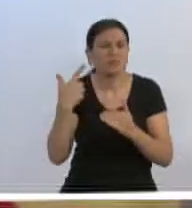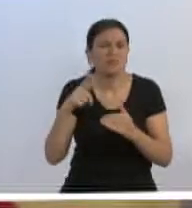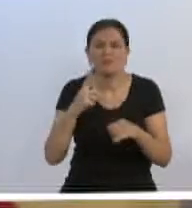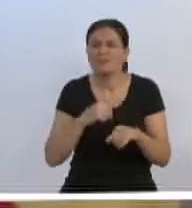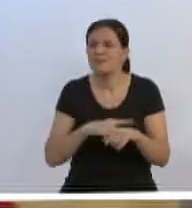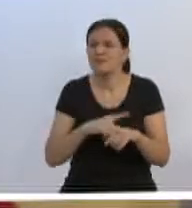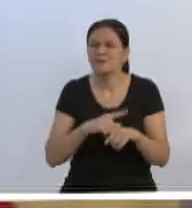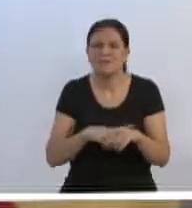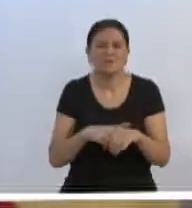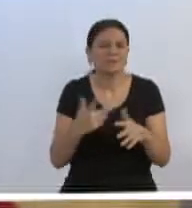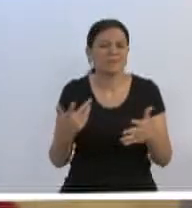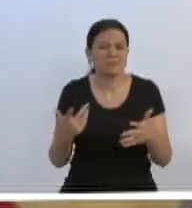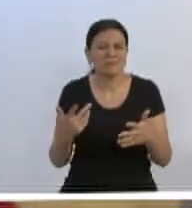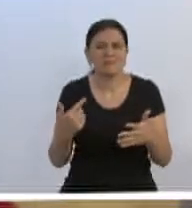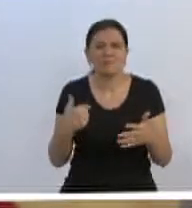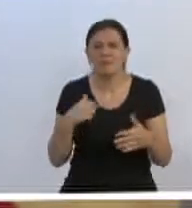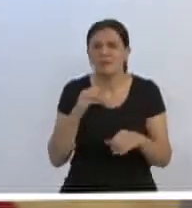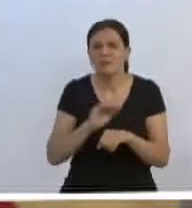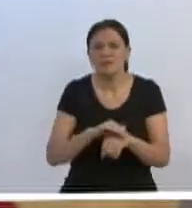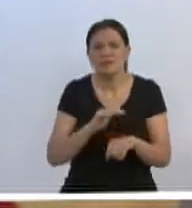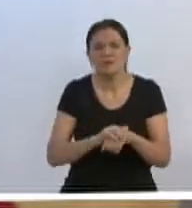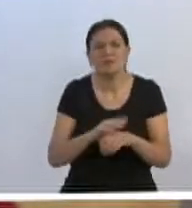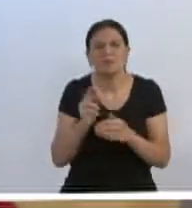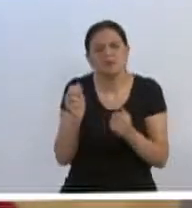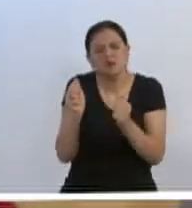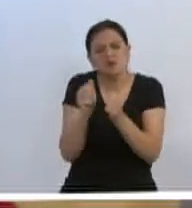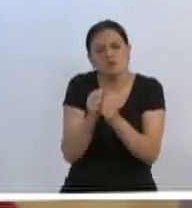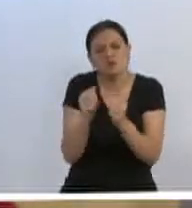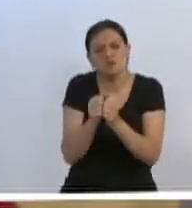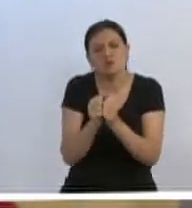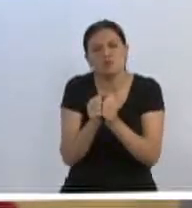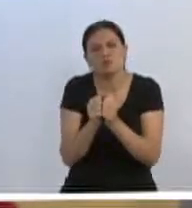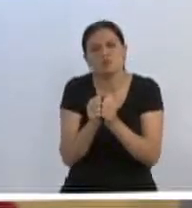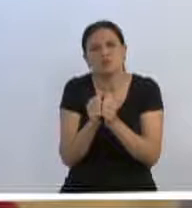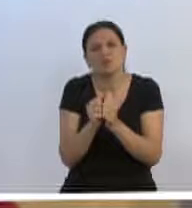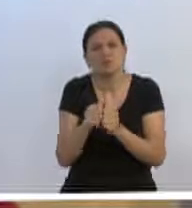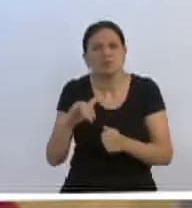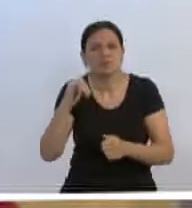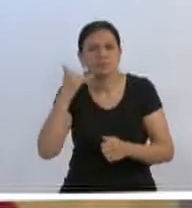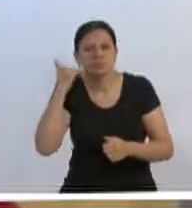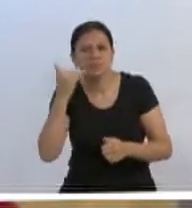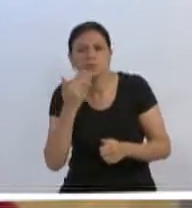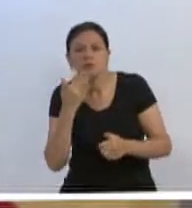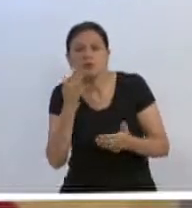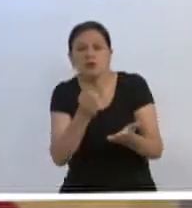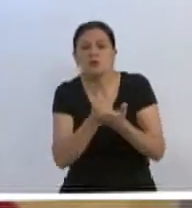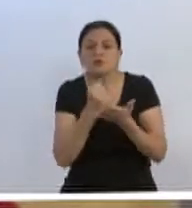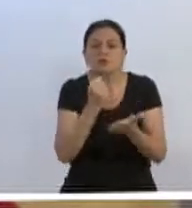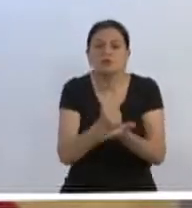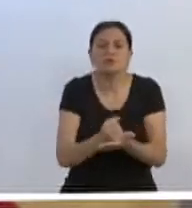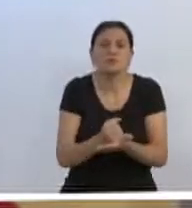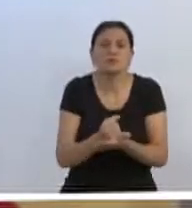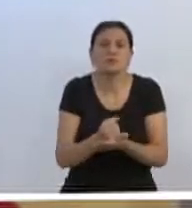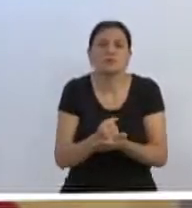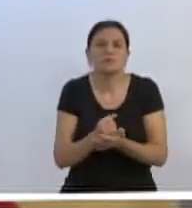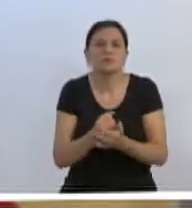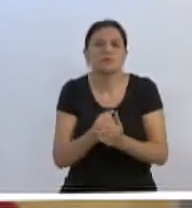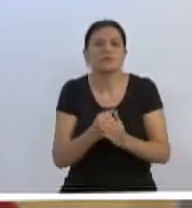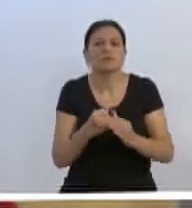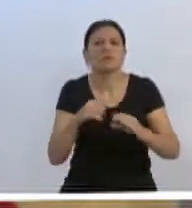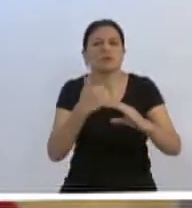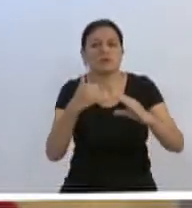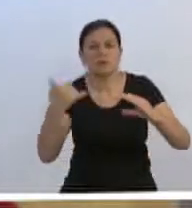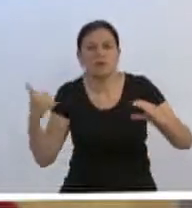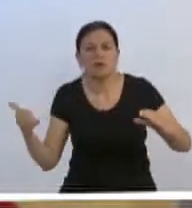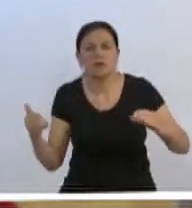hora, tempo, bom ou ruim. Estivemos ao lado do povo, acionando os responsáveis em buscar soluções para as questões urgentes, CELESC, SAMAI, Defesa